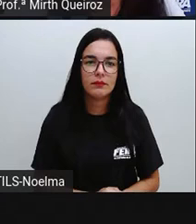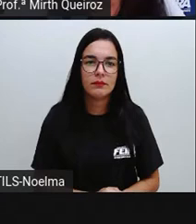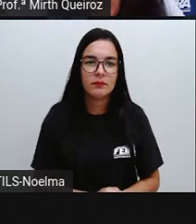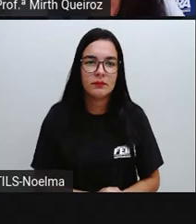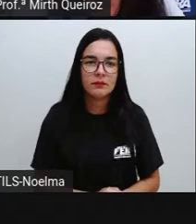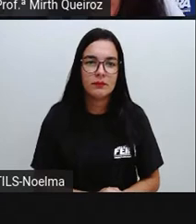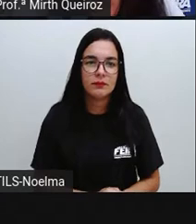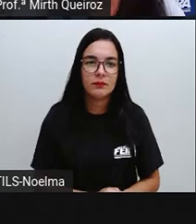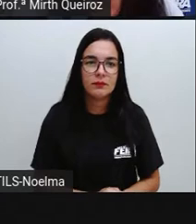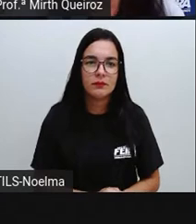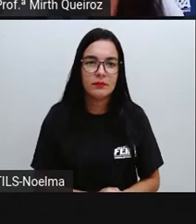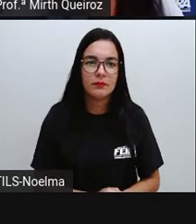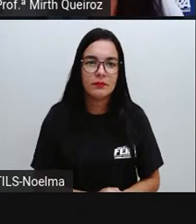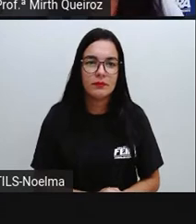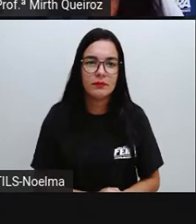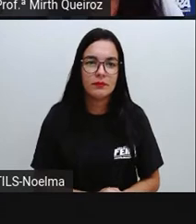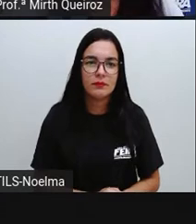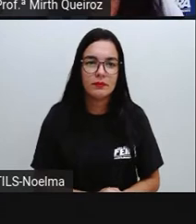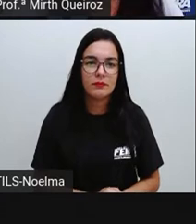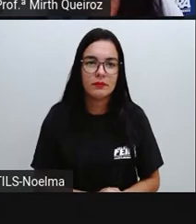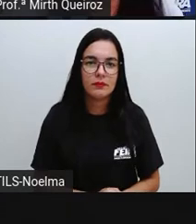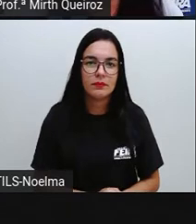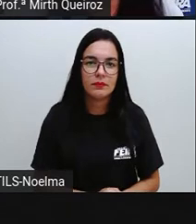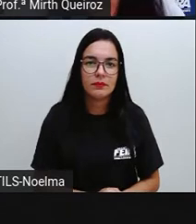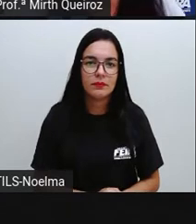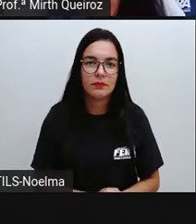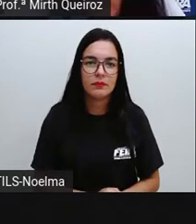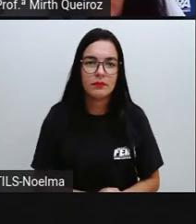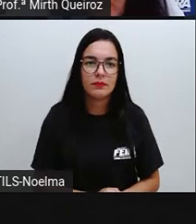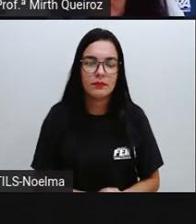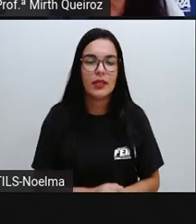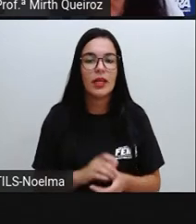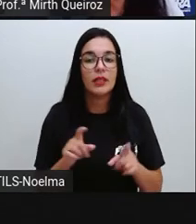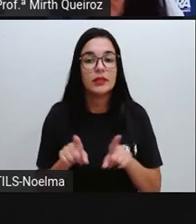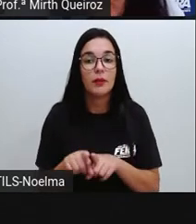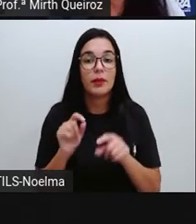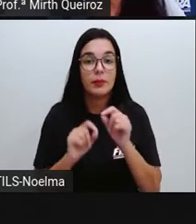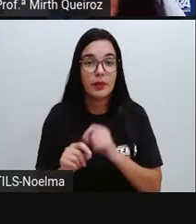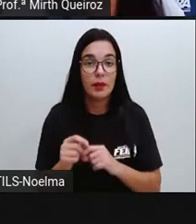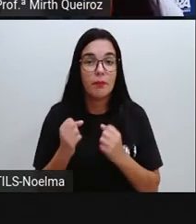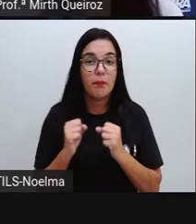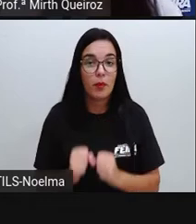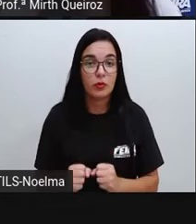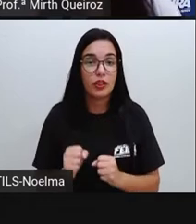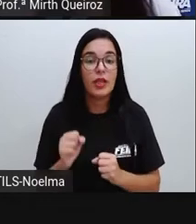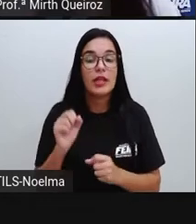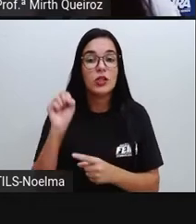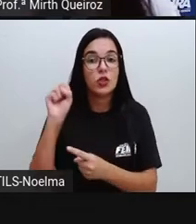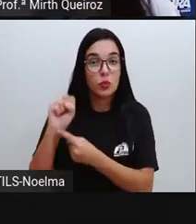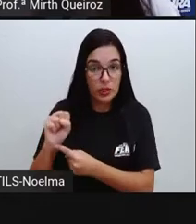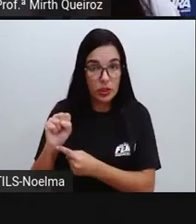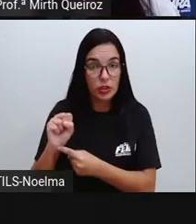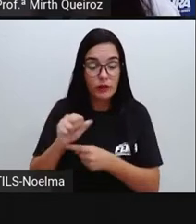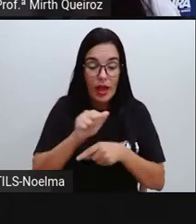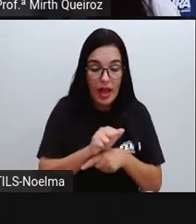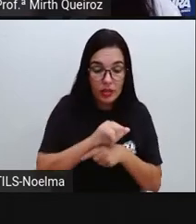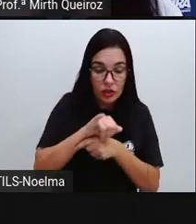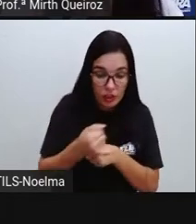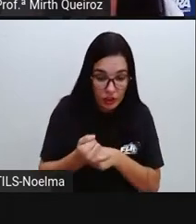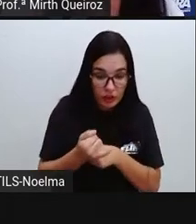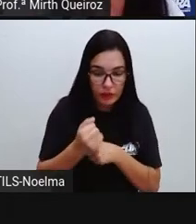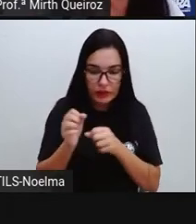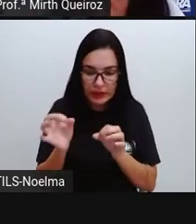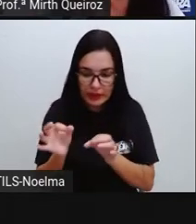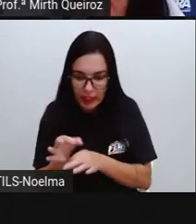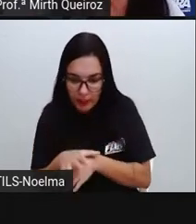que substantivos e adjetivos vão ser terminados com L, com